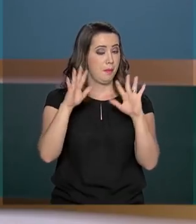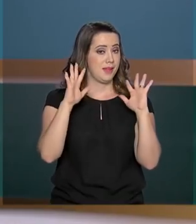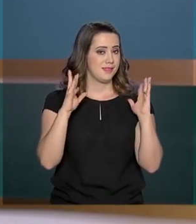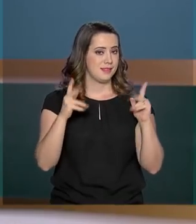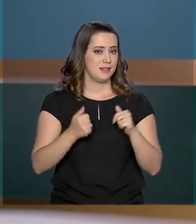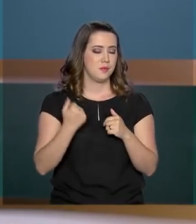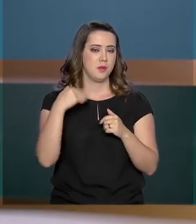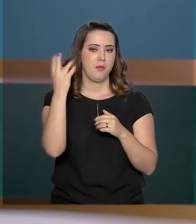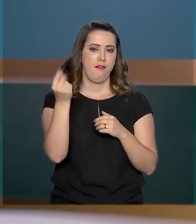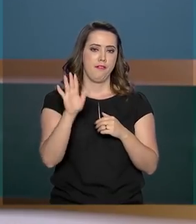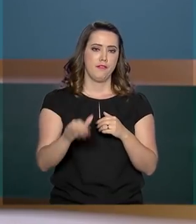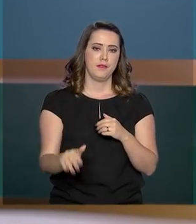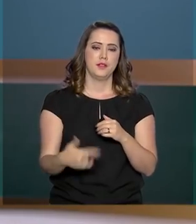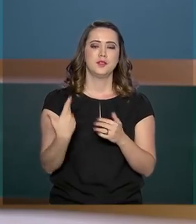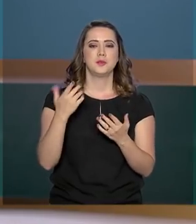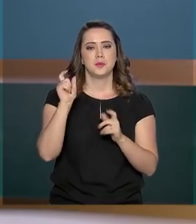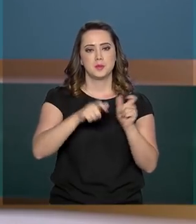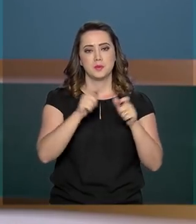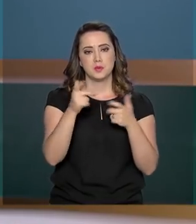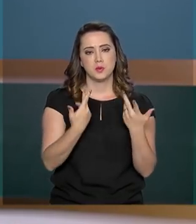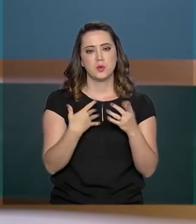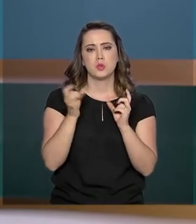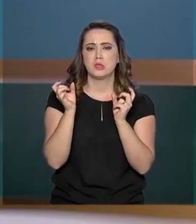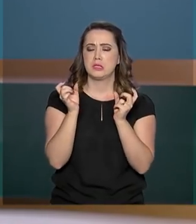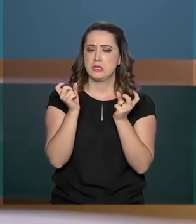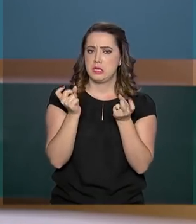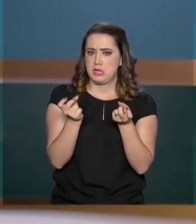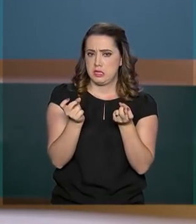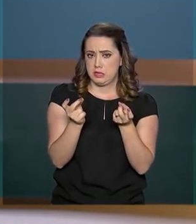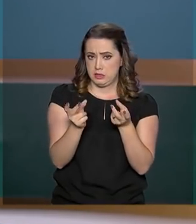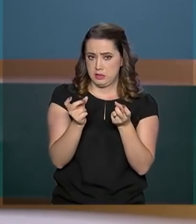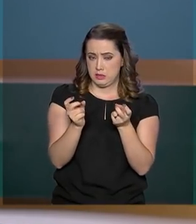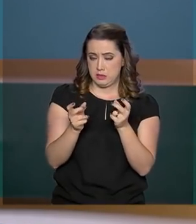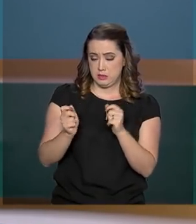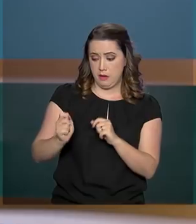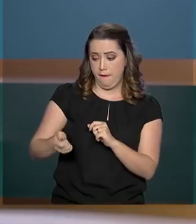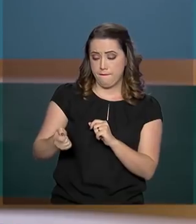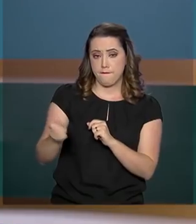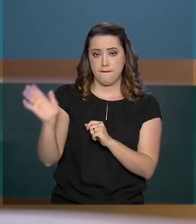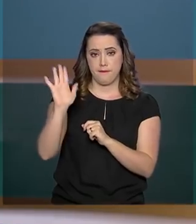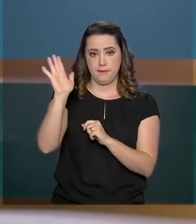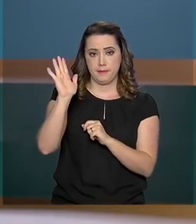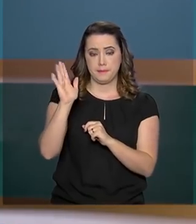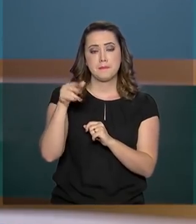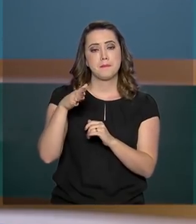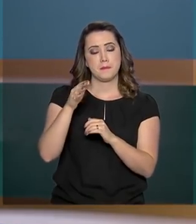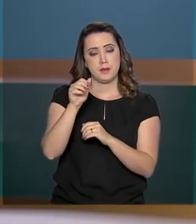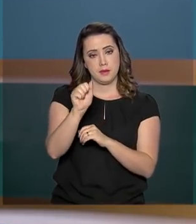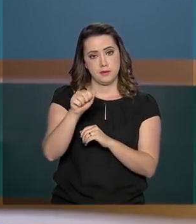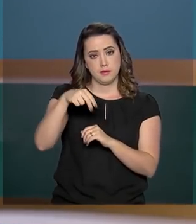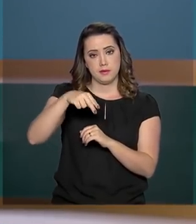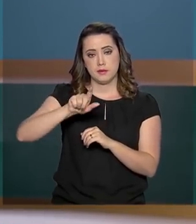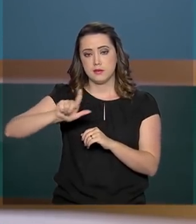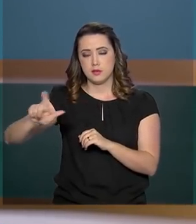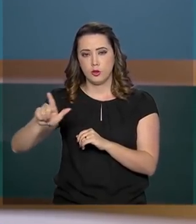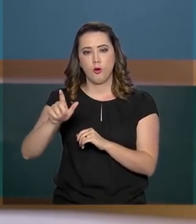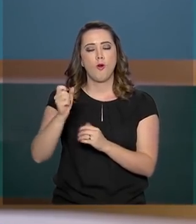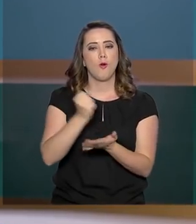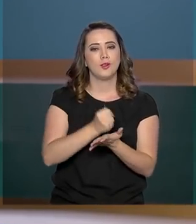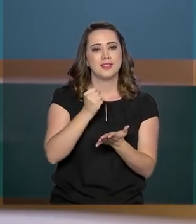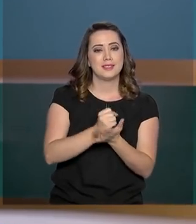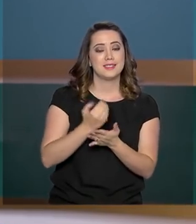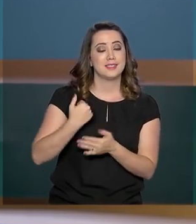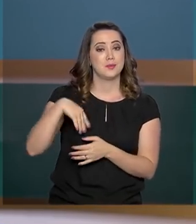limpa e mais barata para o consumidor. No leilão organizado pela Agência Nacional de Energia Elétrica, a ANEL, foram contratados